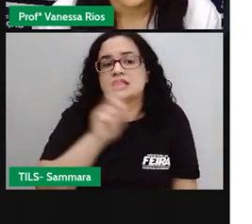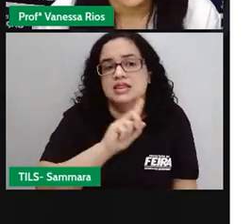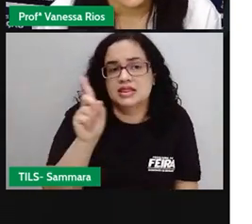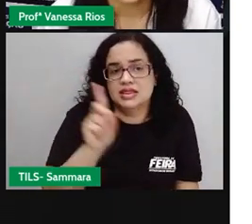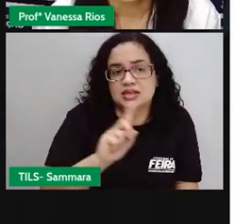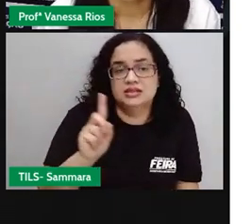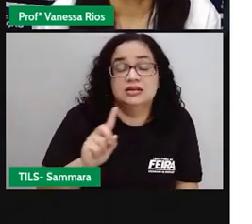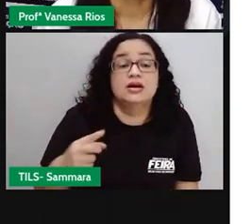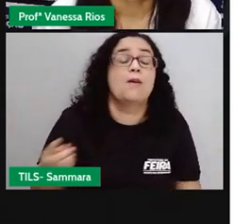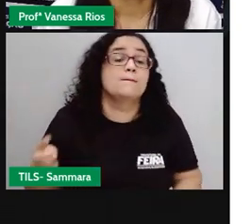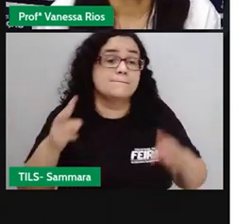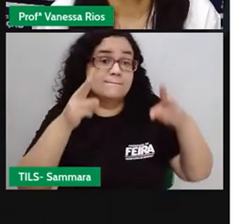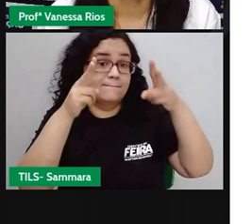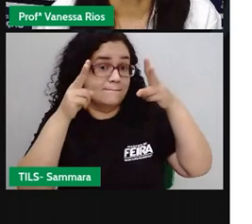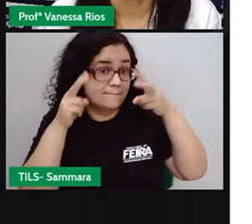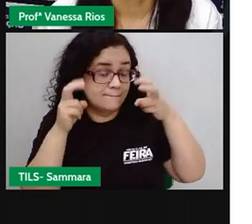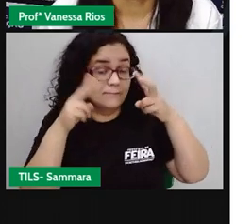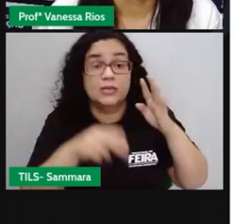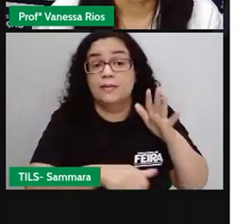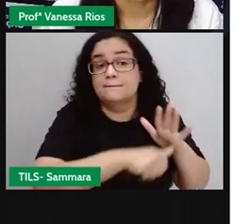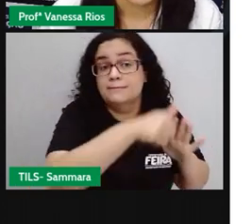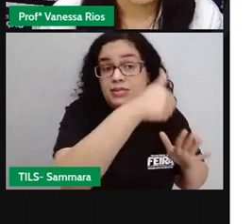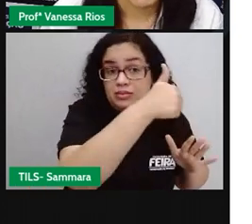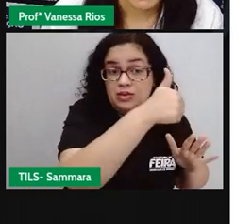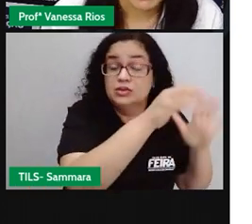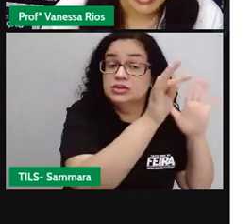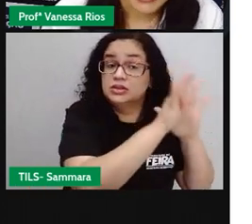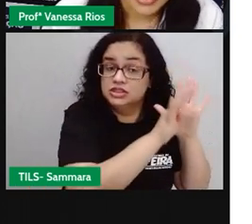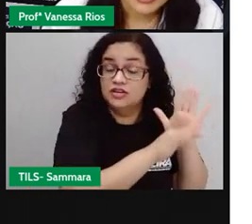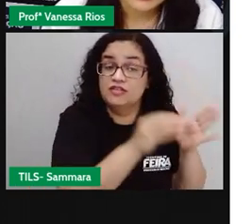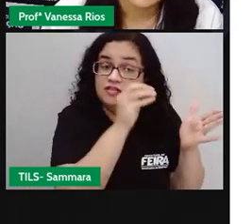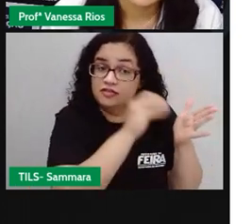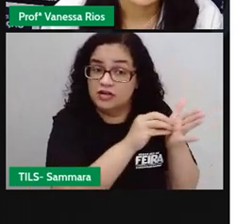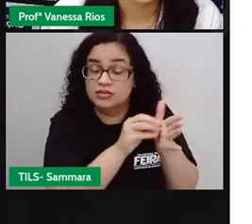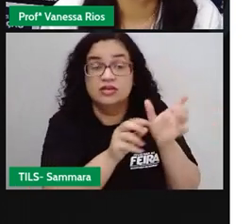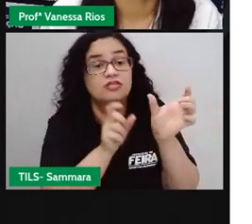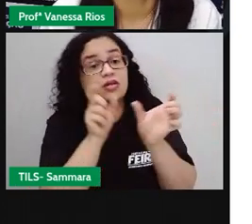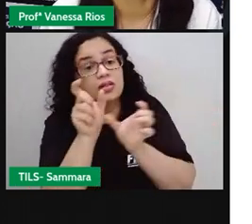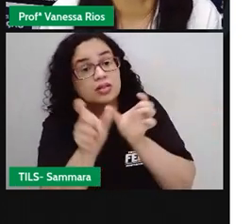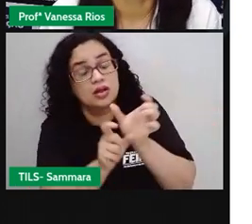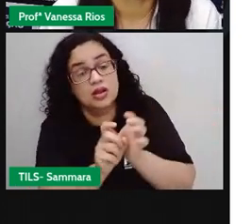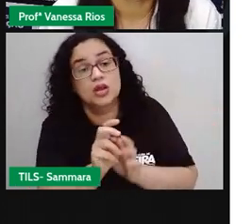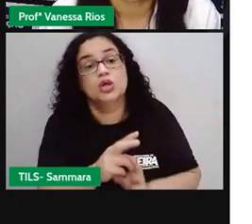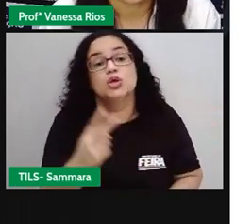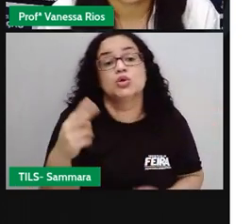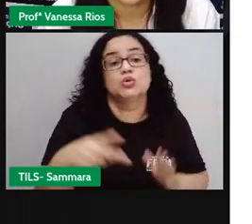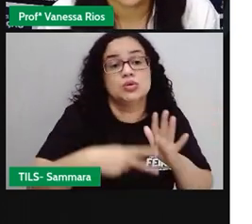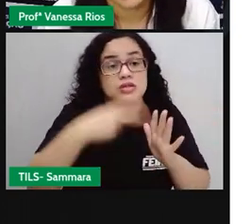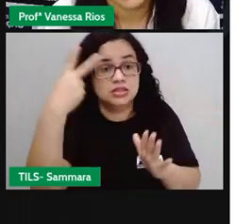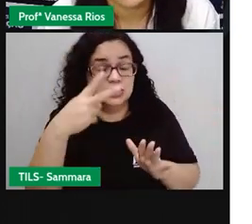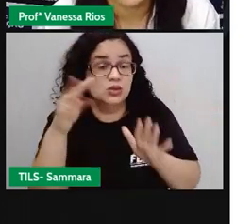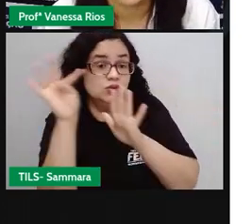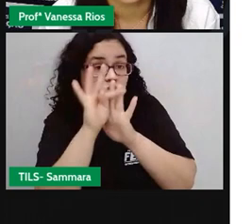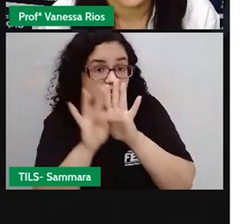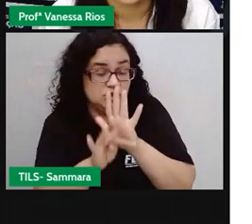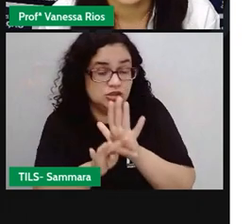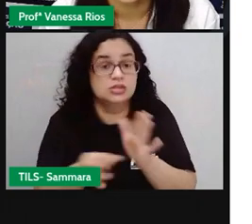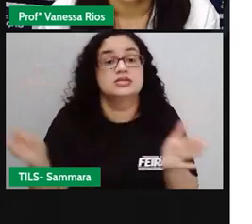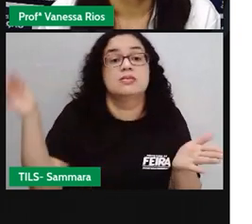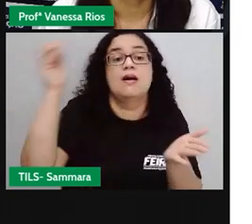Não, não é? A gente observa aí que o primeiro texto faltavam palavras. E no segundo texto, essas palavras foram